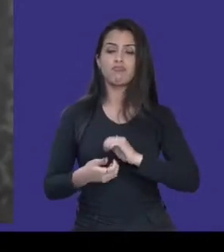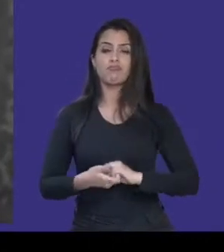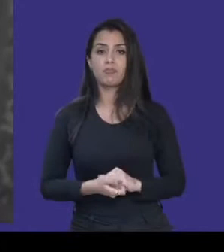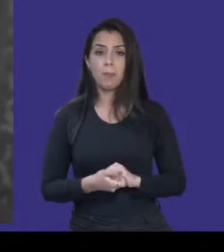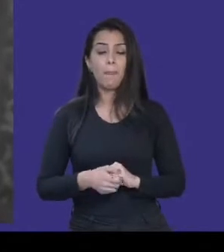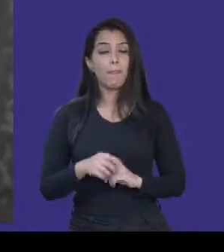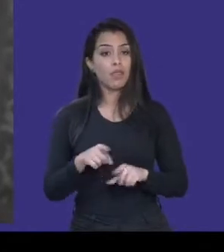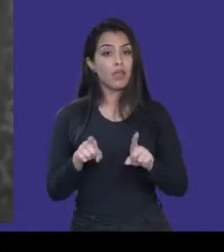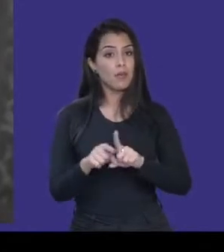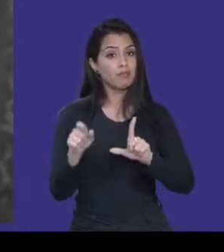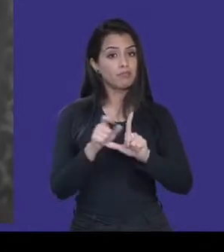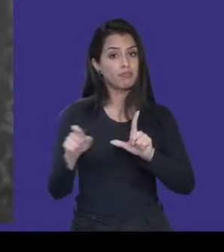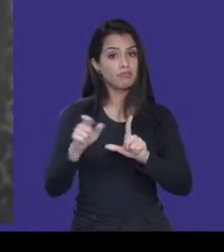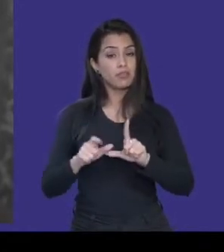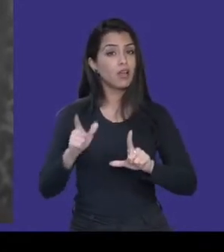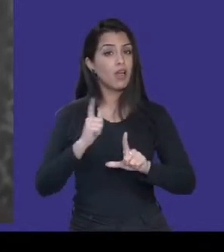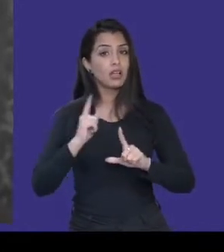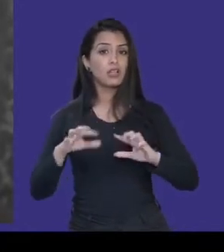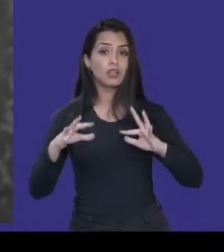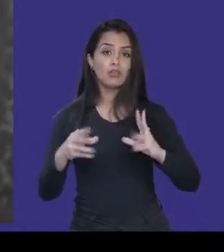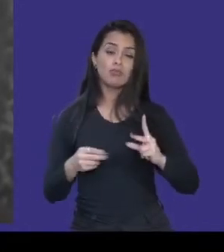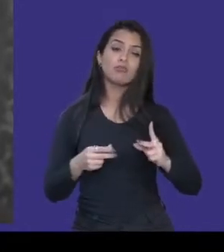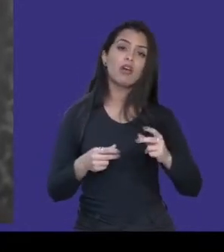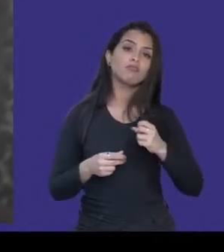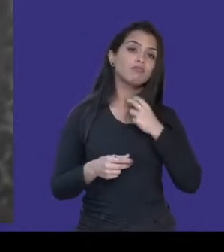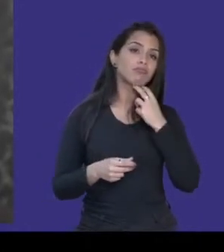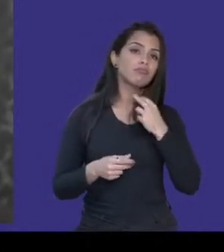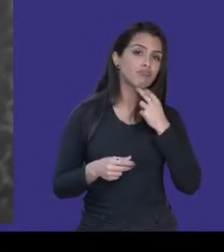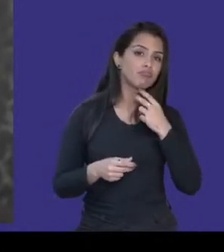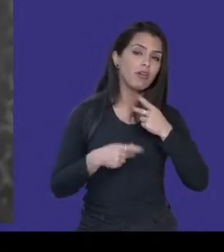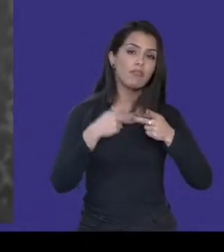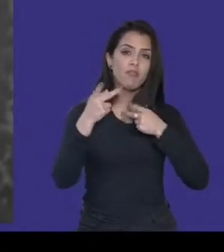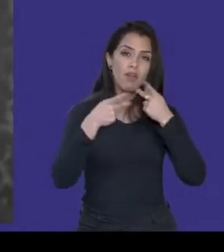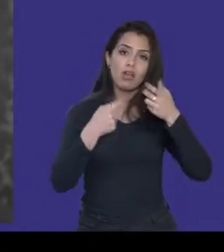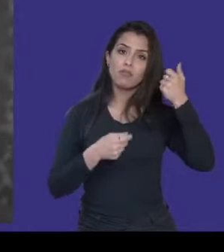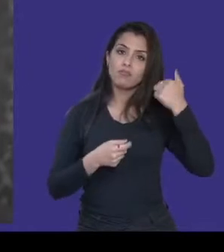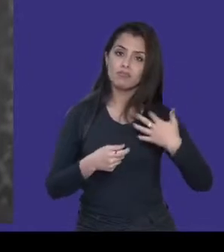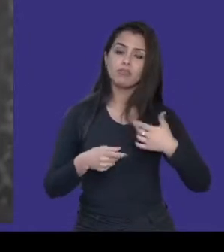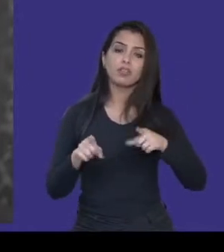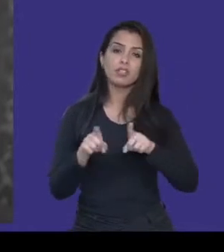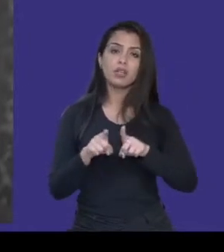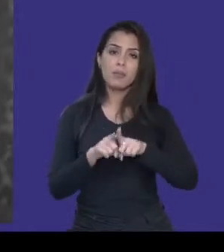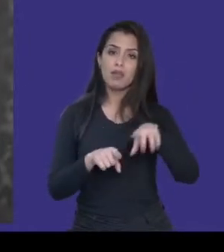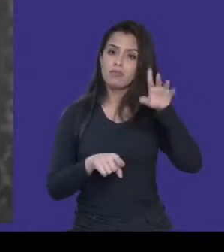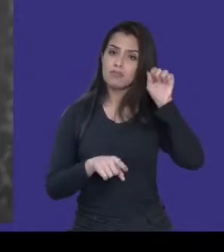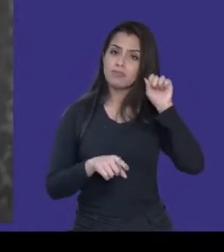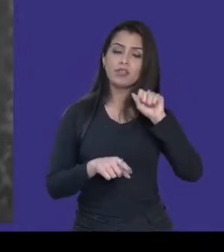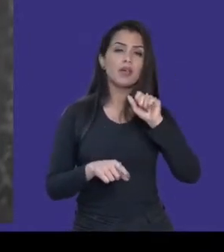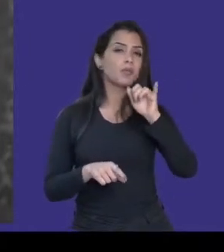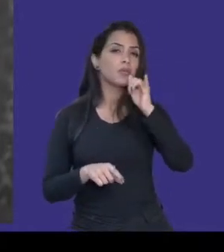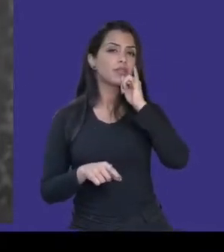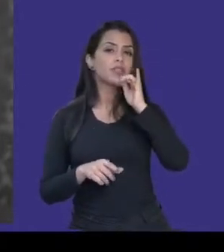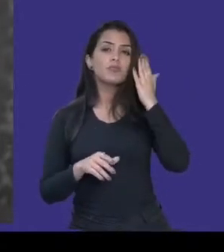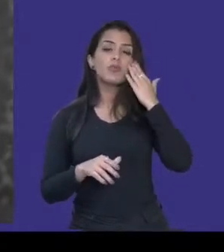legenda tenha todos os elementos de áudio no vídeo. A gente está até acostumado, acho que quando vê um filme e tudo, quando tem aquela legenda gerada, né?